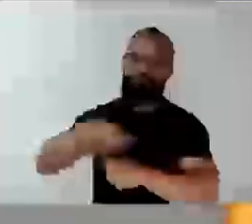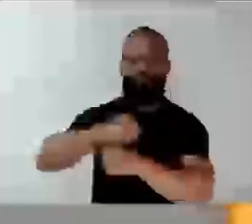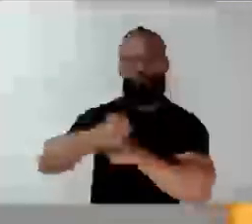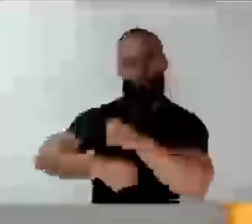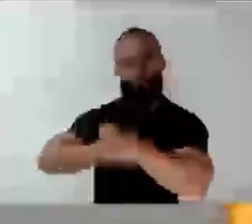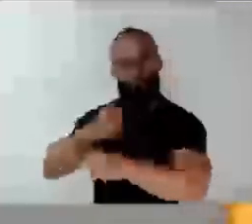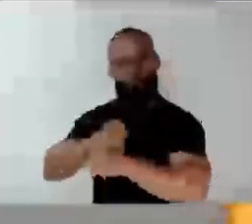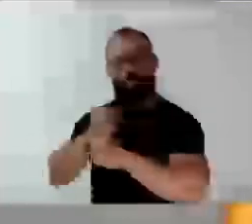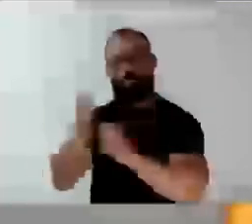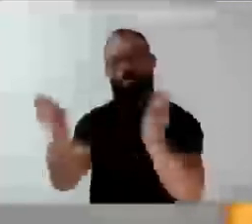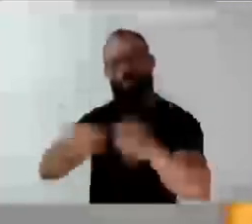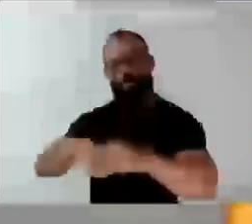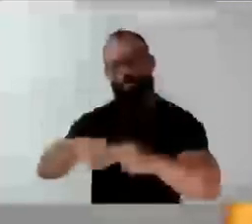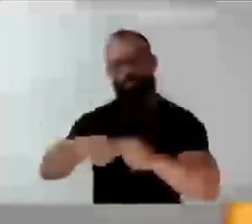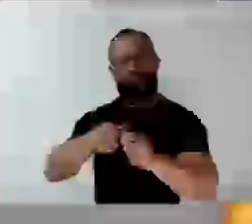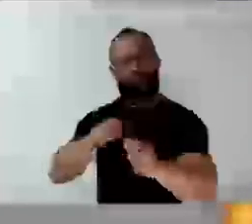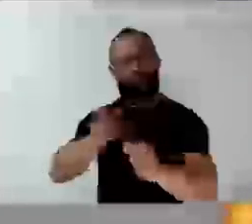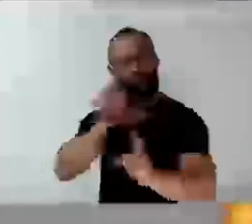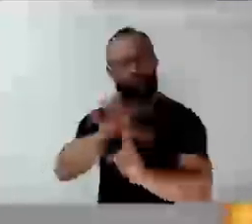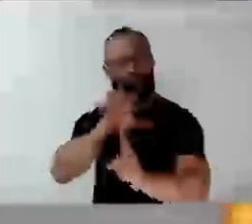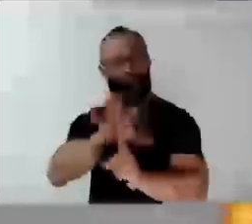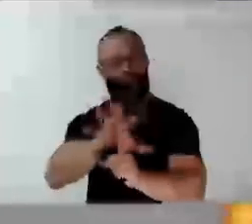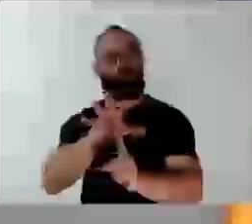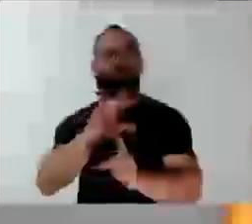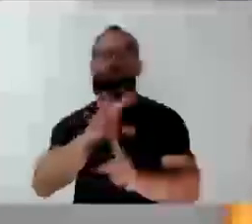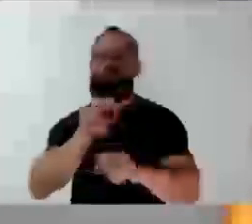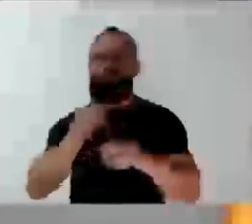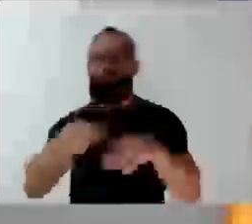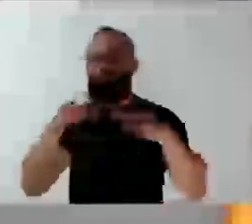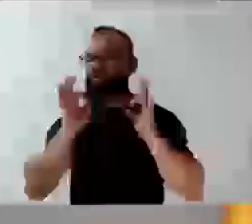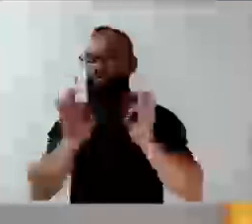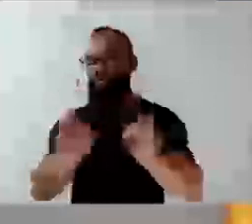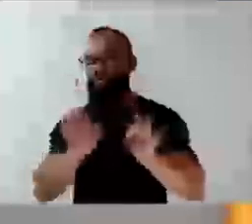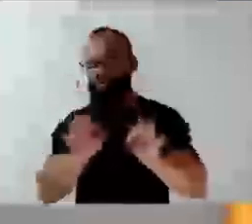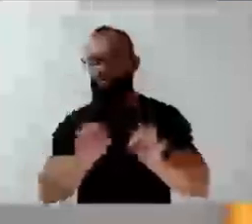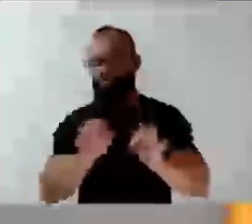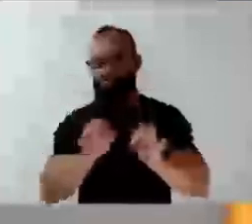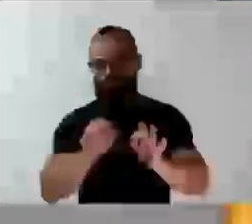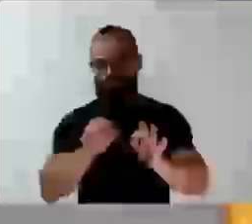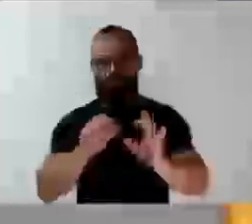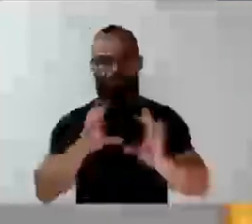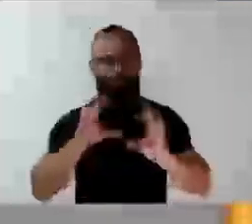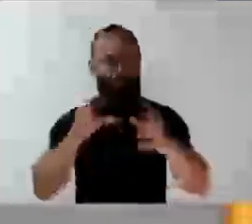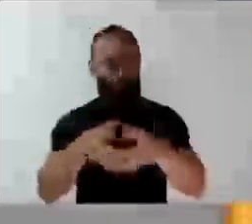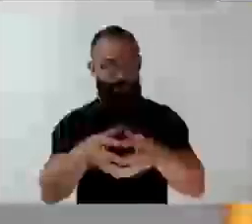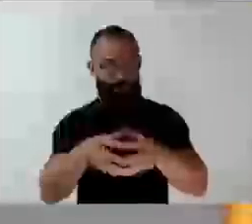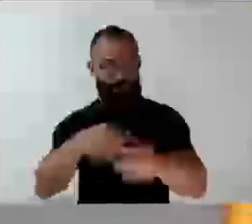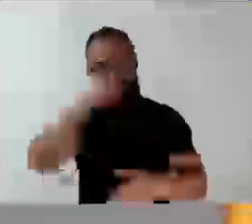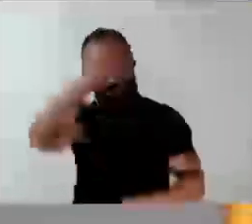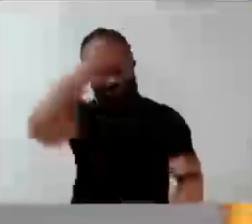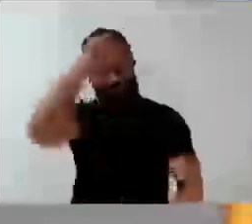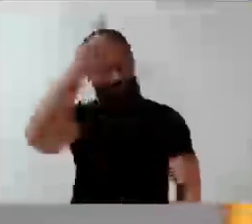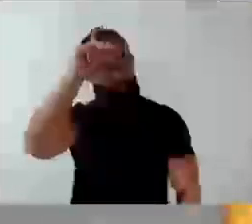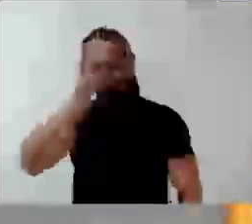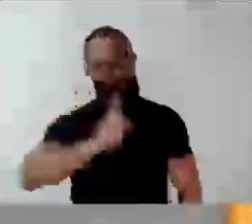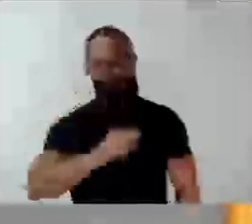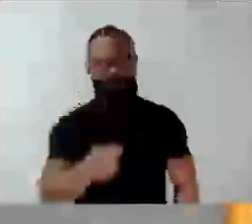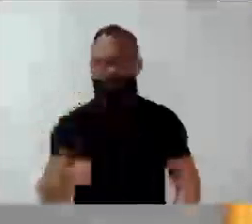município pode intervir. E, com certeza, eu tenho certeza absoluta que a equipe administrativa da prefeitura não irá